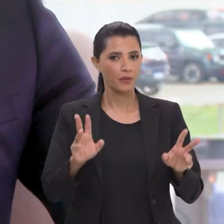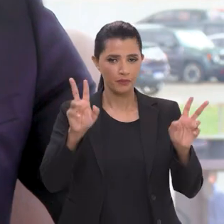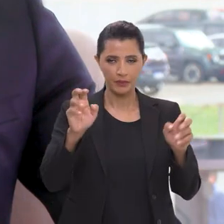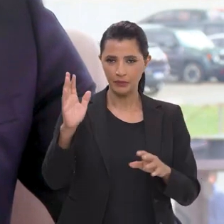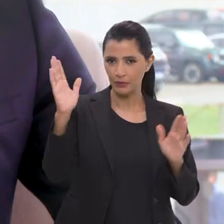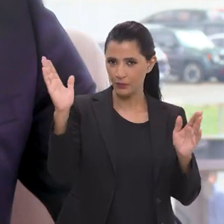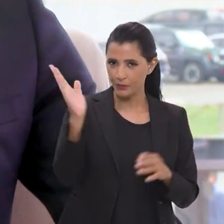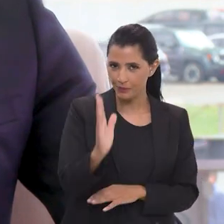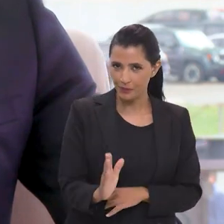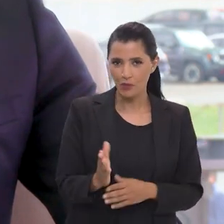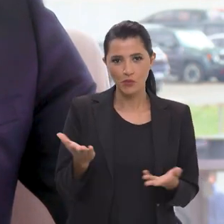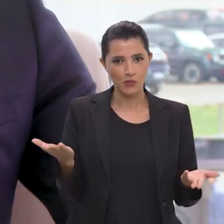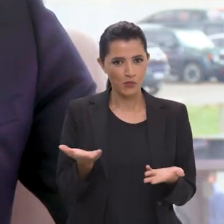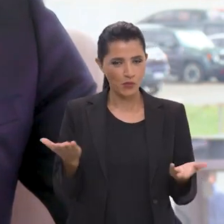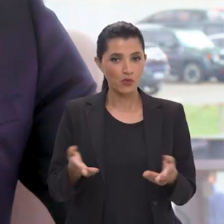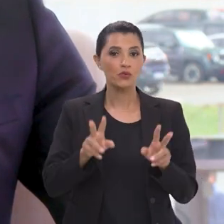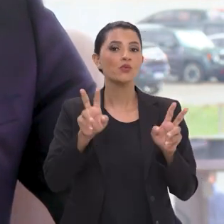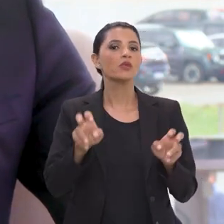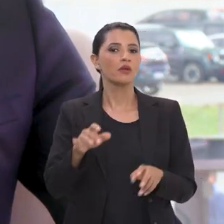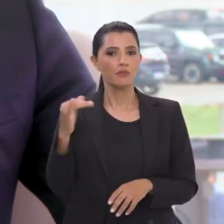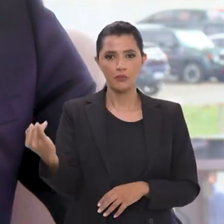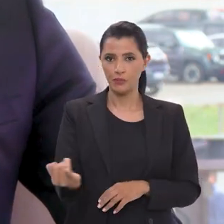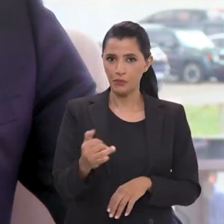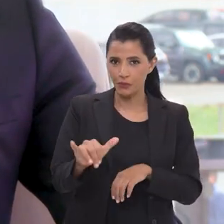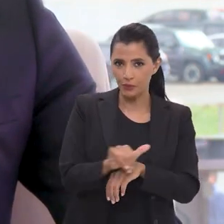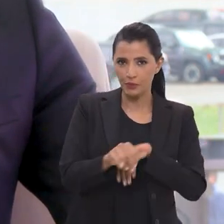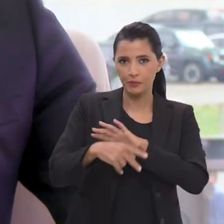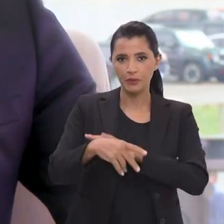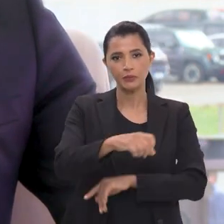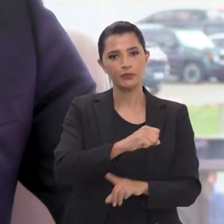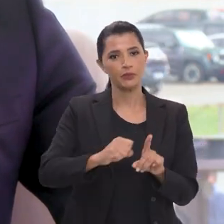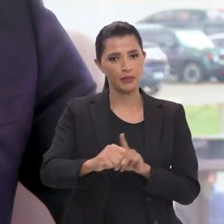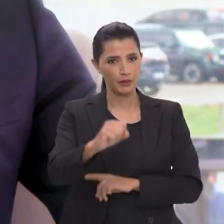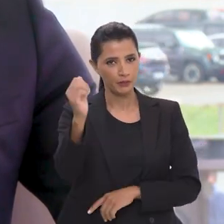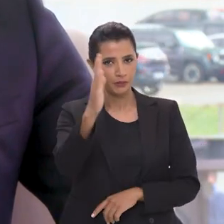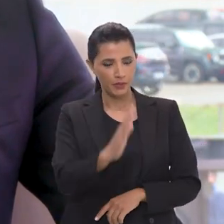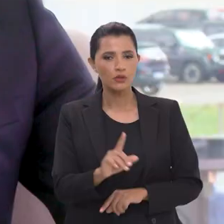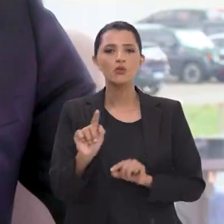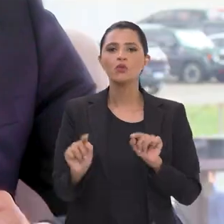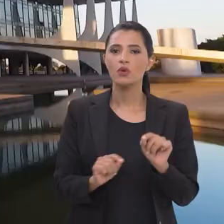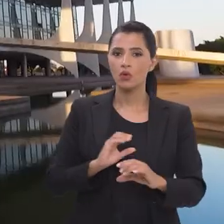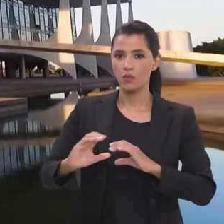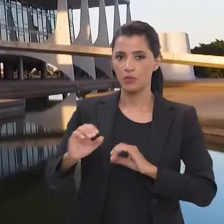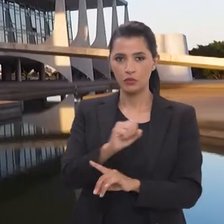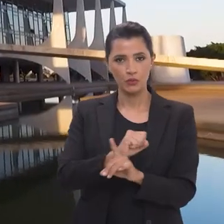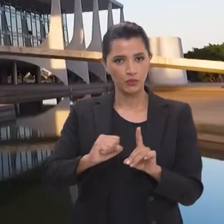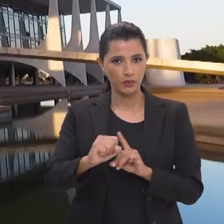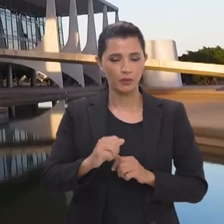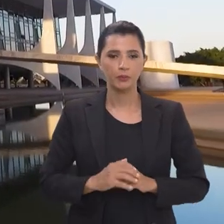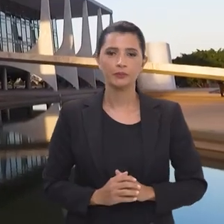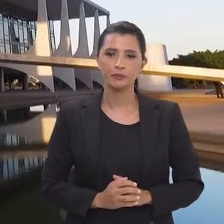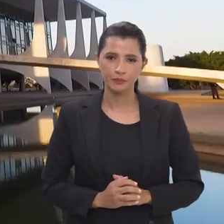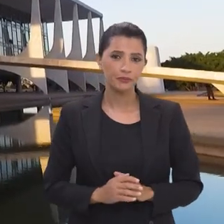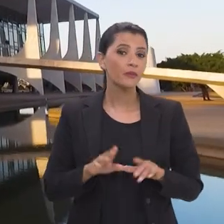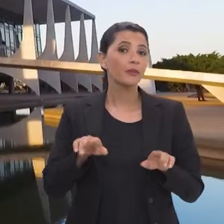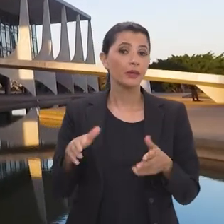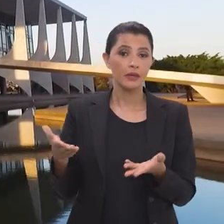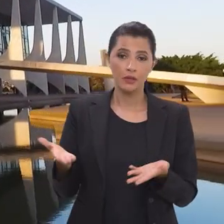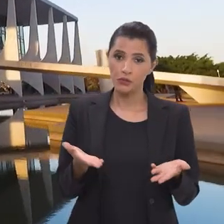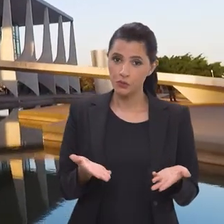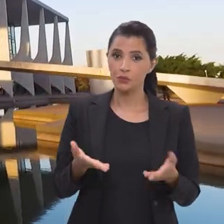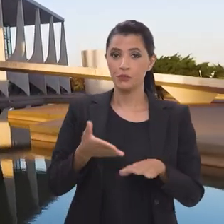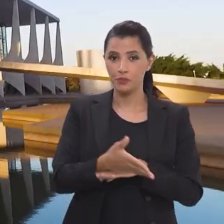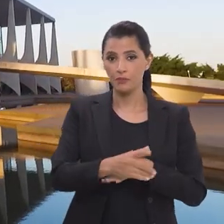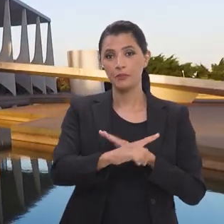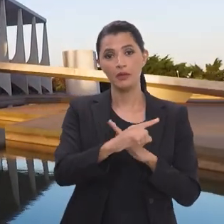Olá, o Brasil em Pauta está no ar com um tema considerado estratégico para a sociedade brasileira, que é a comunicação social. Para